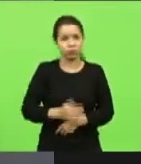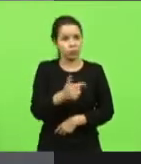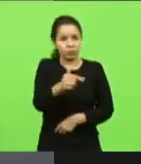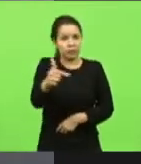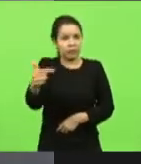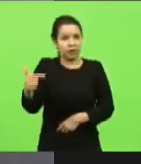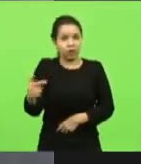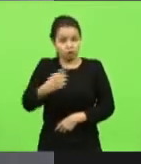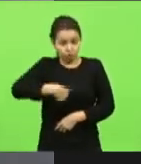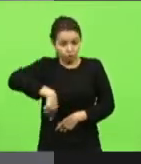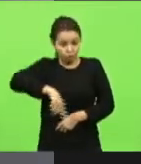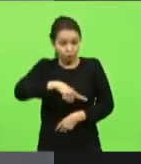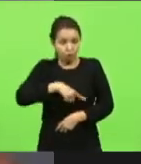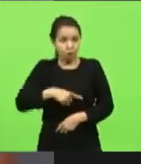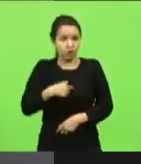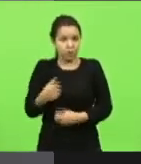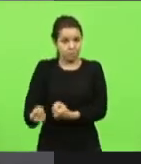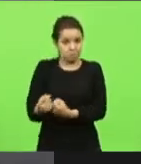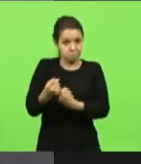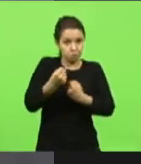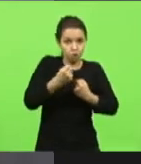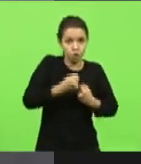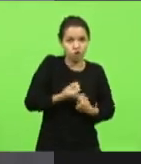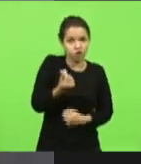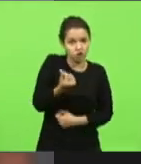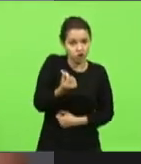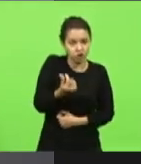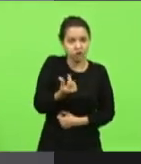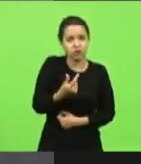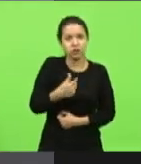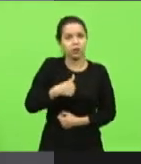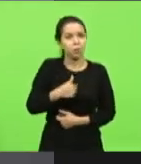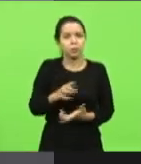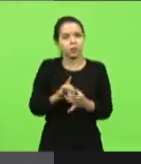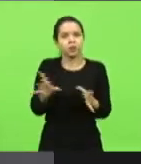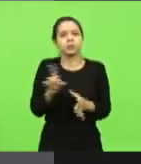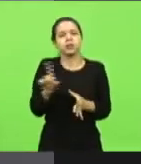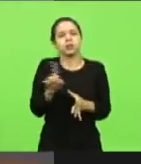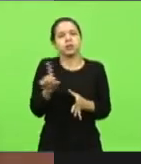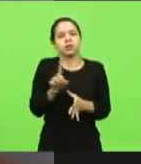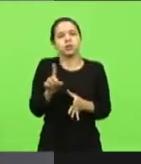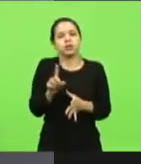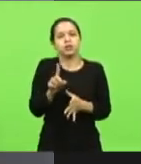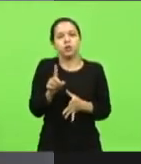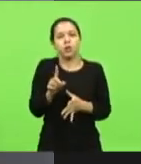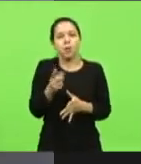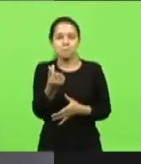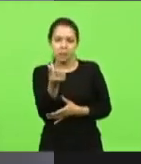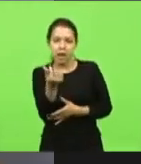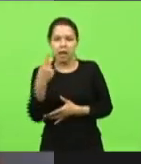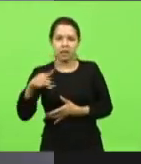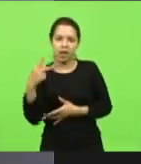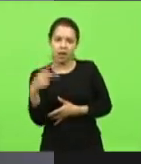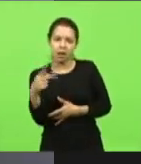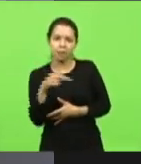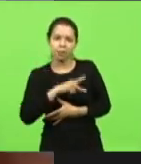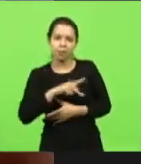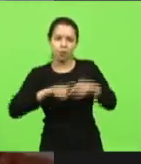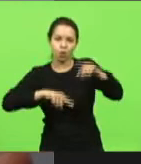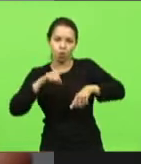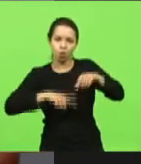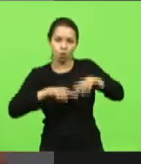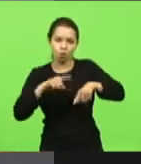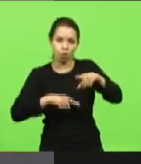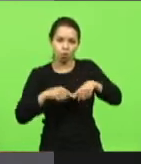aquisitivo não permite que esse preço desses produtos do jeito que está o